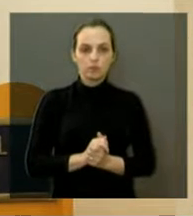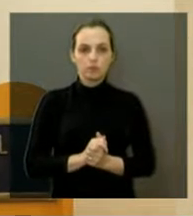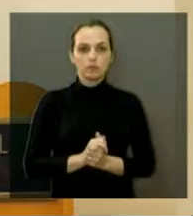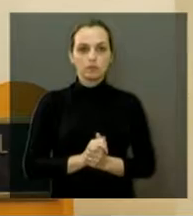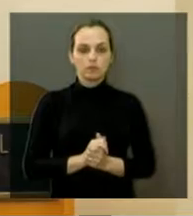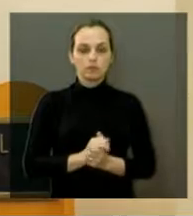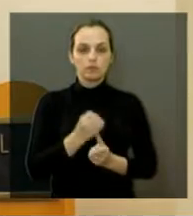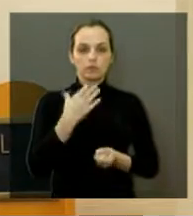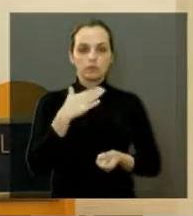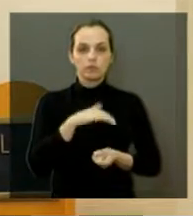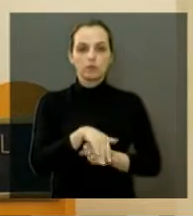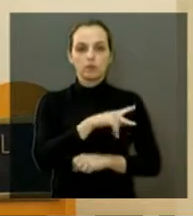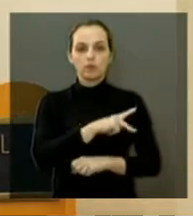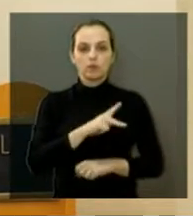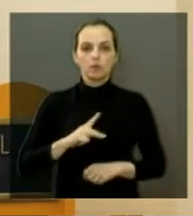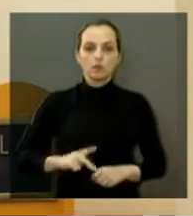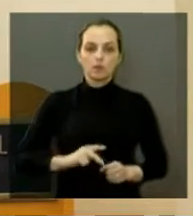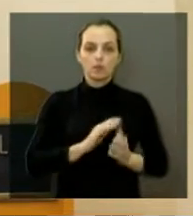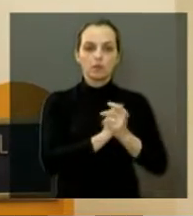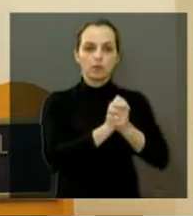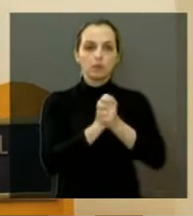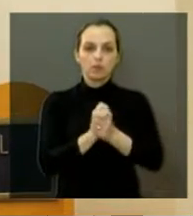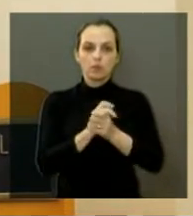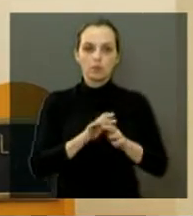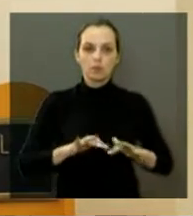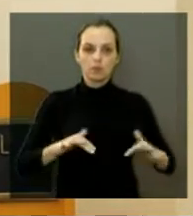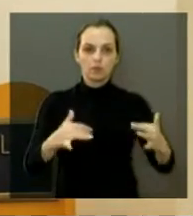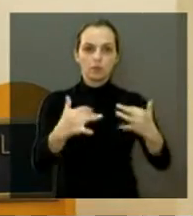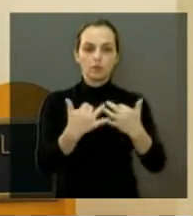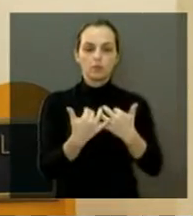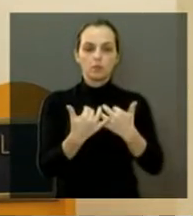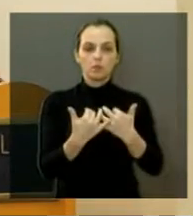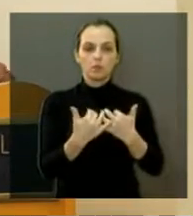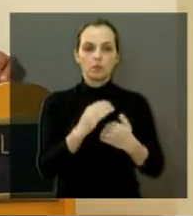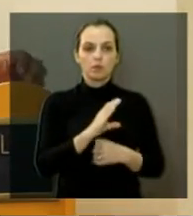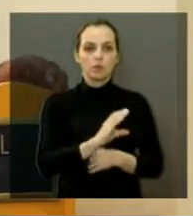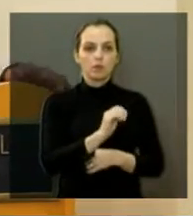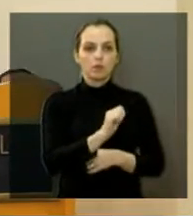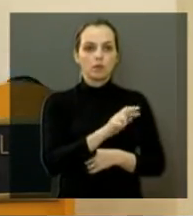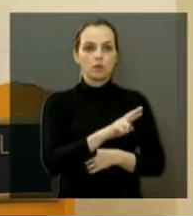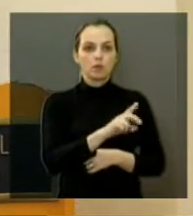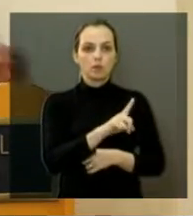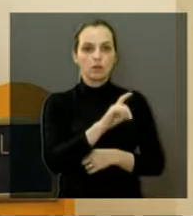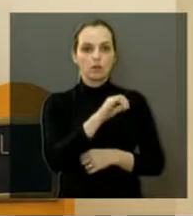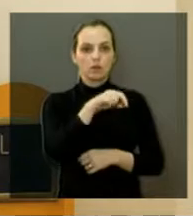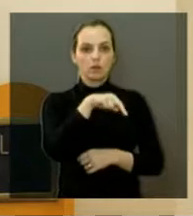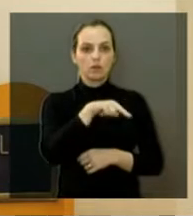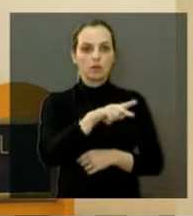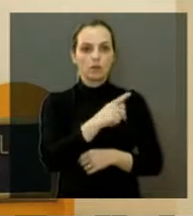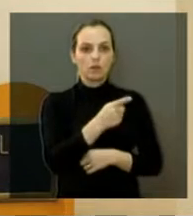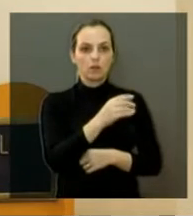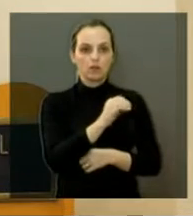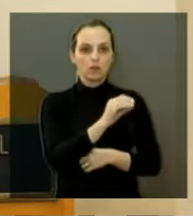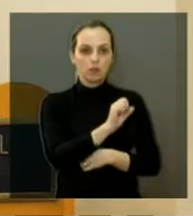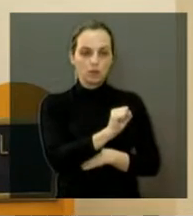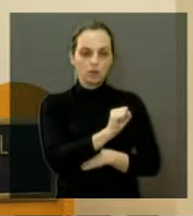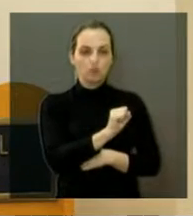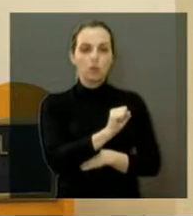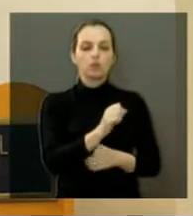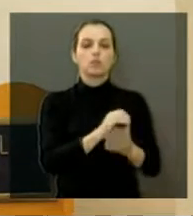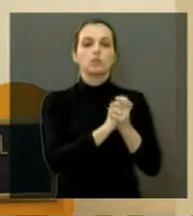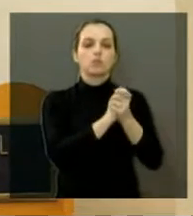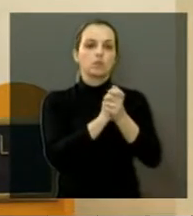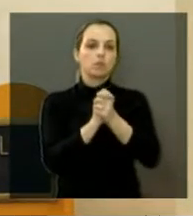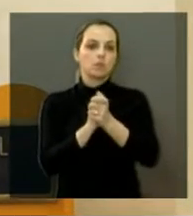Boa noite, presidente. Cumprimento o público presente, o Carlinhos, que mais uma vez está aí, o Carlinhos de Abreu. Quero